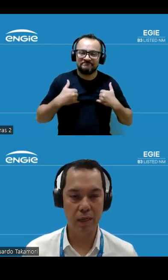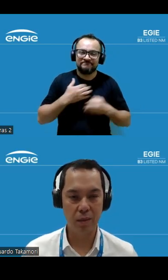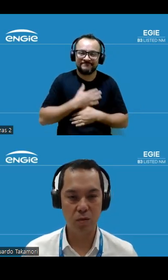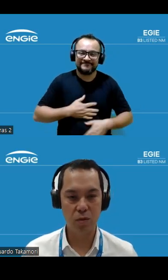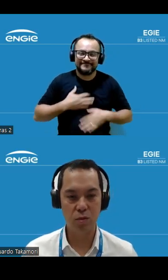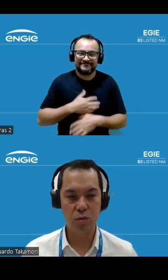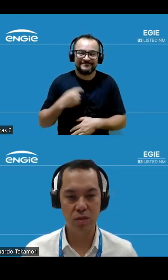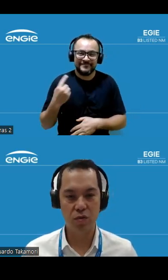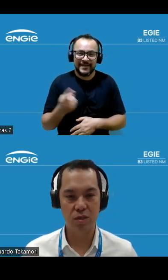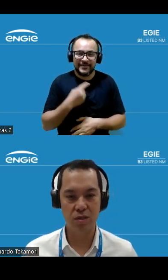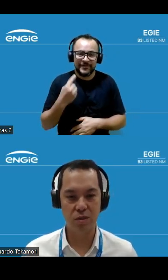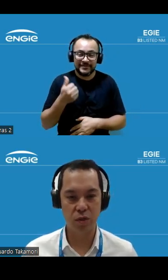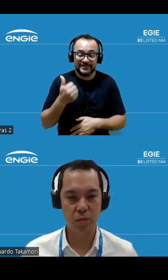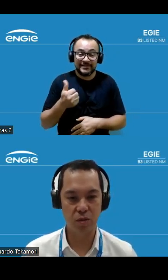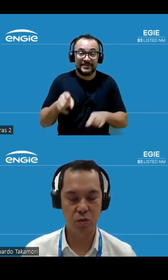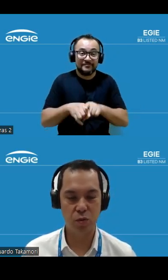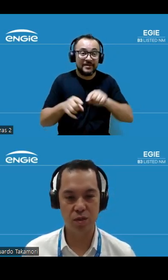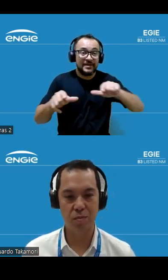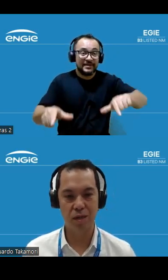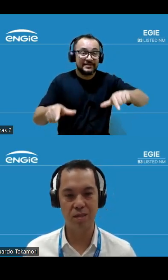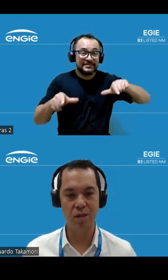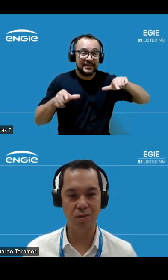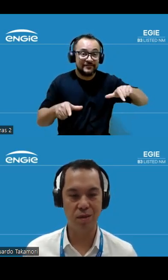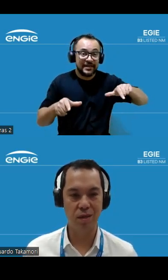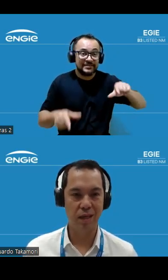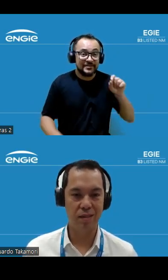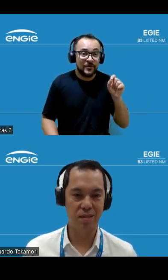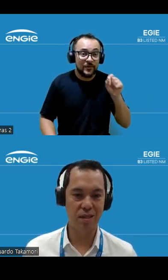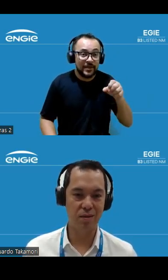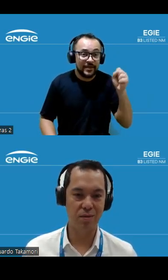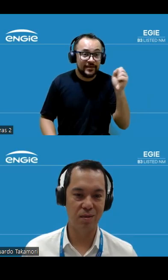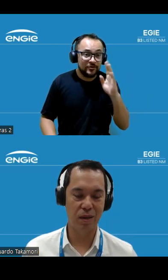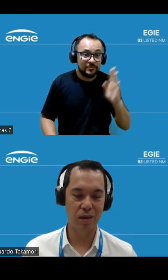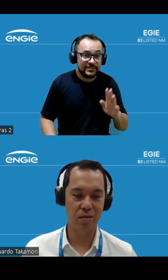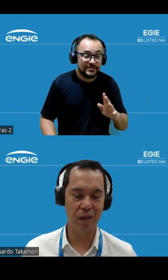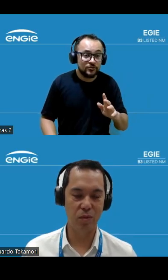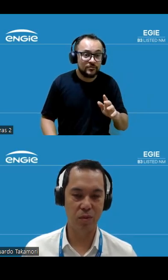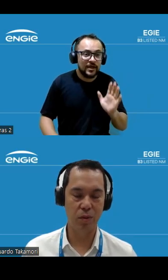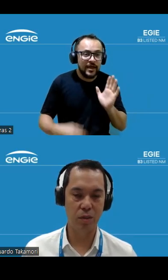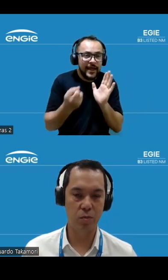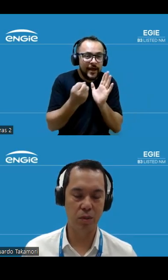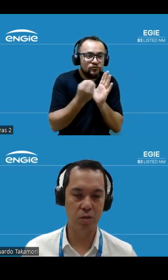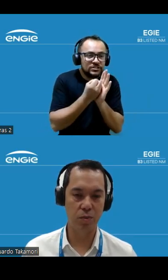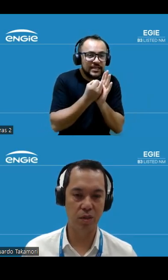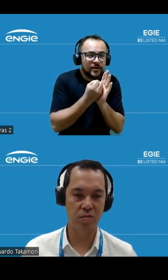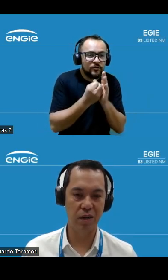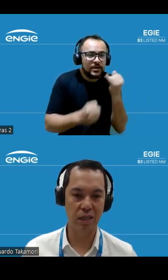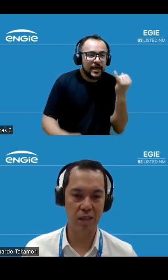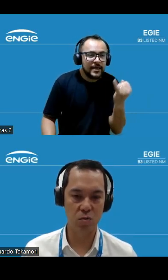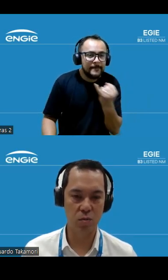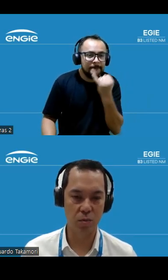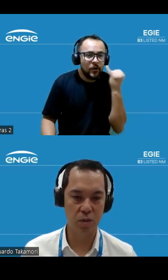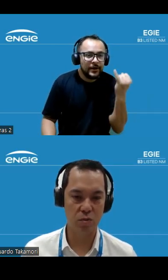A companhia também conquistou a certificação Great Place to Work Brasil. Esse selo é muito importante para a gente porque